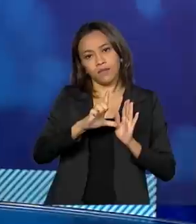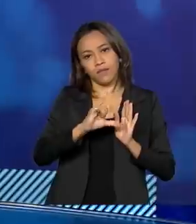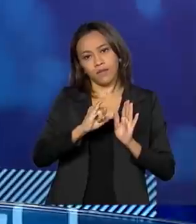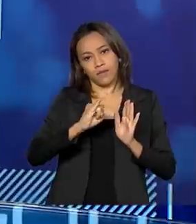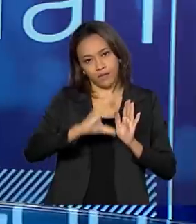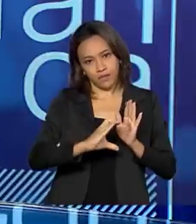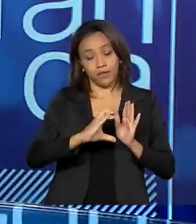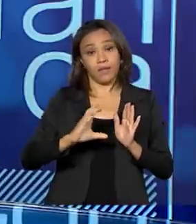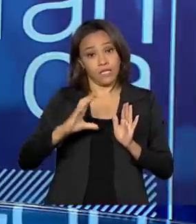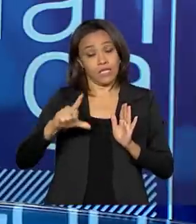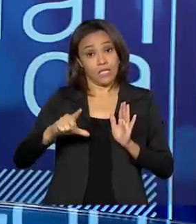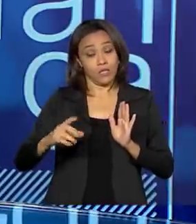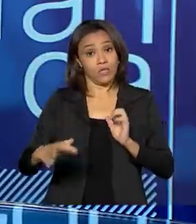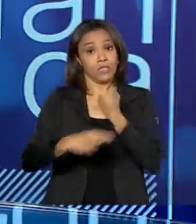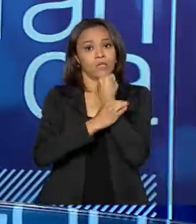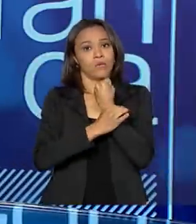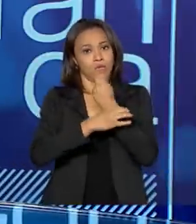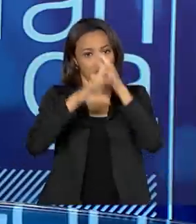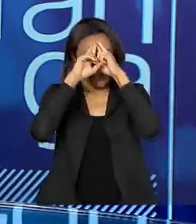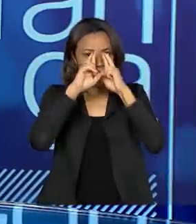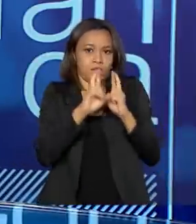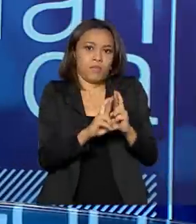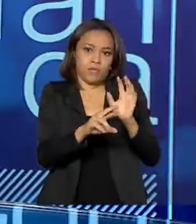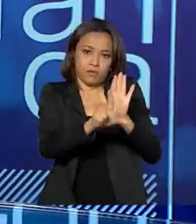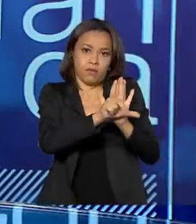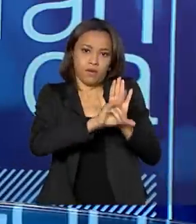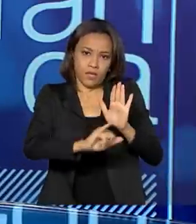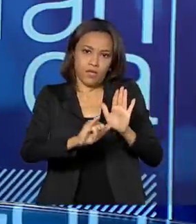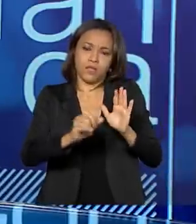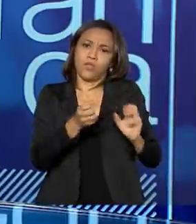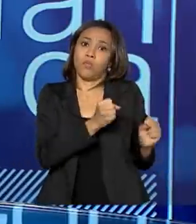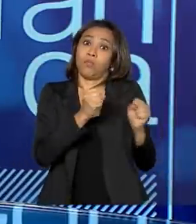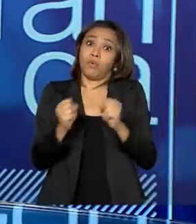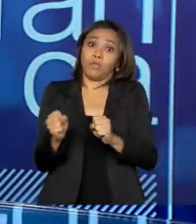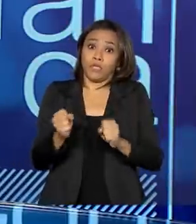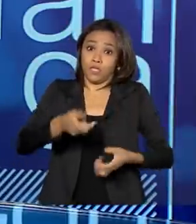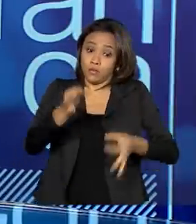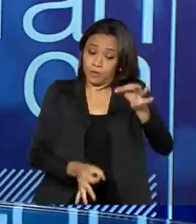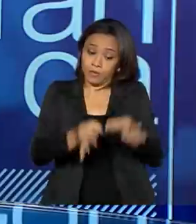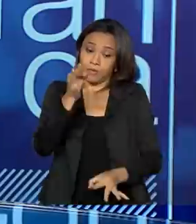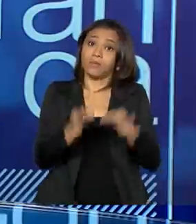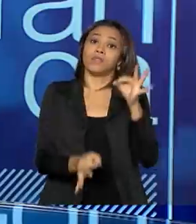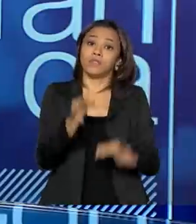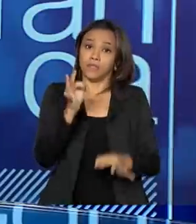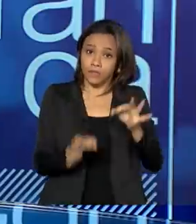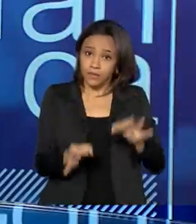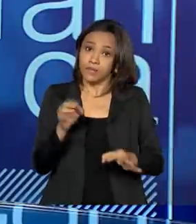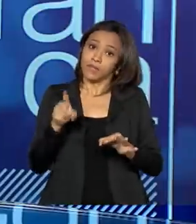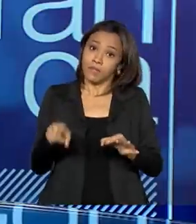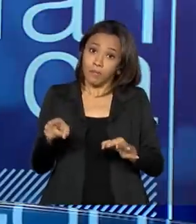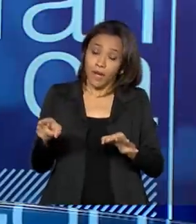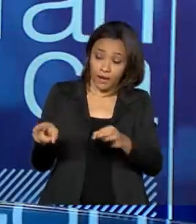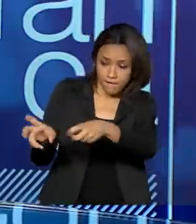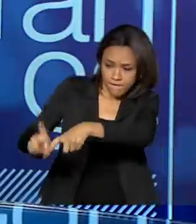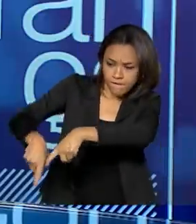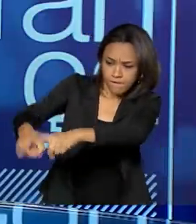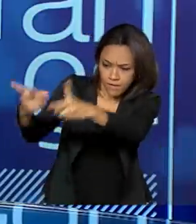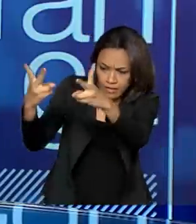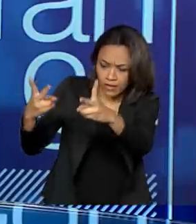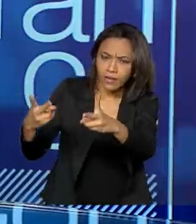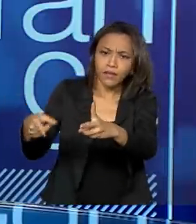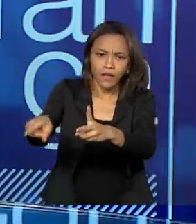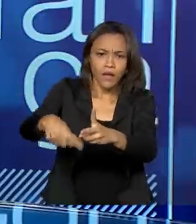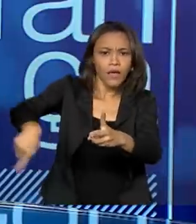deu mais segurança jurídica e confiança ao Poder Judiciário, de forma que aumentaram, sobremaneira, as alienações antecipadas